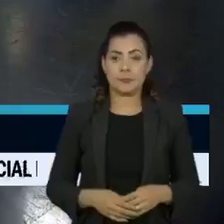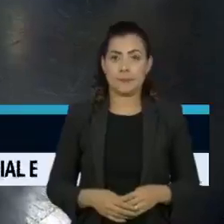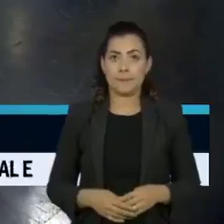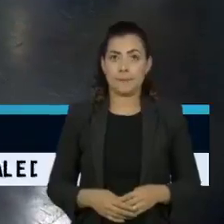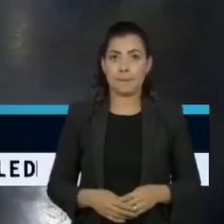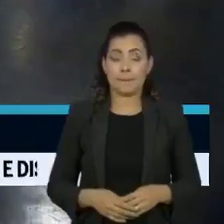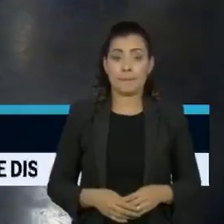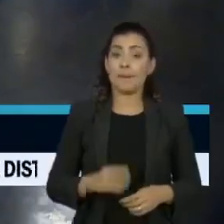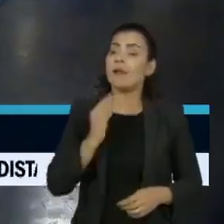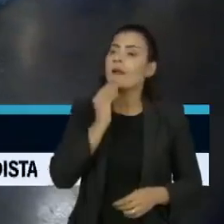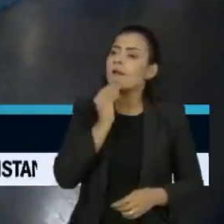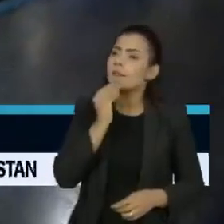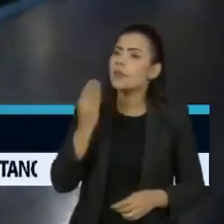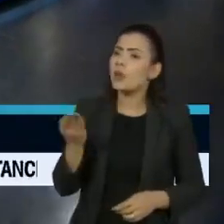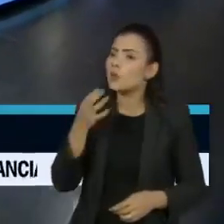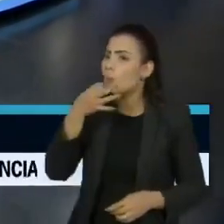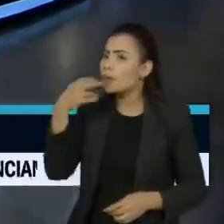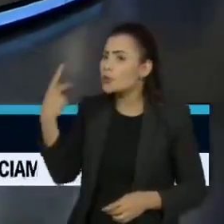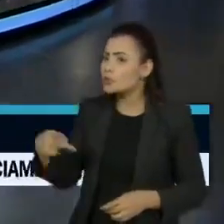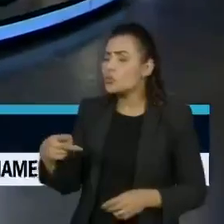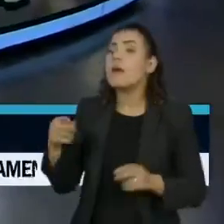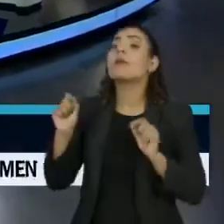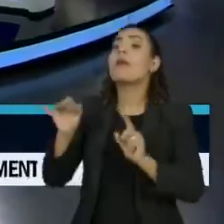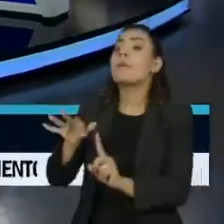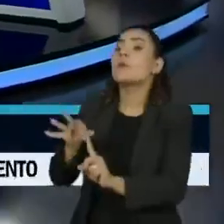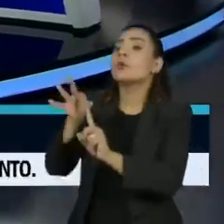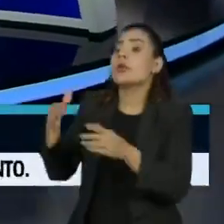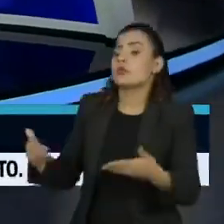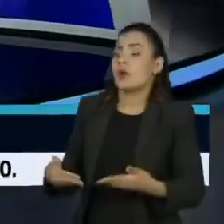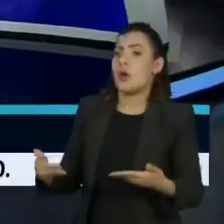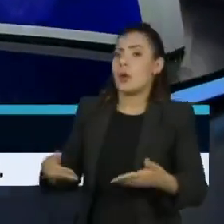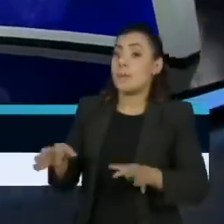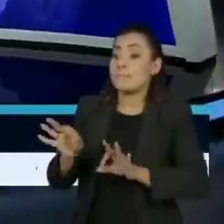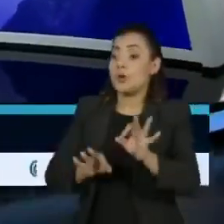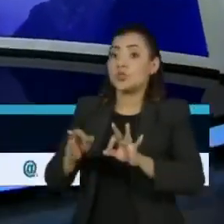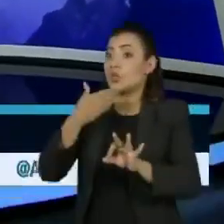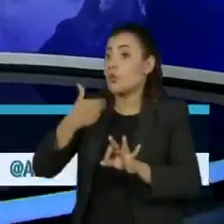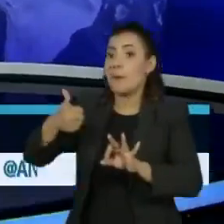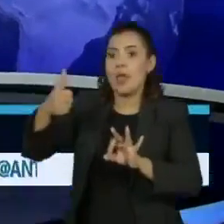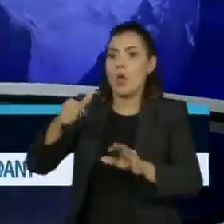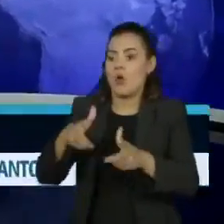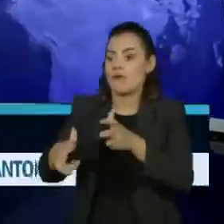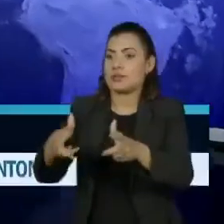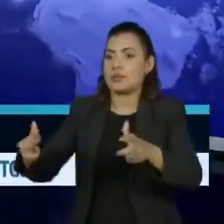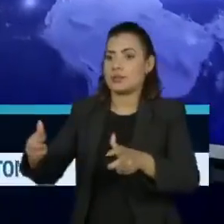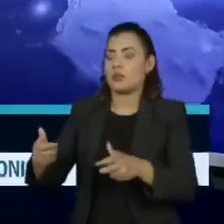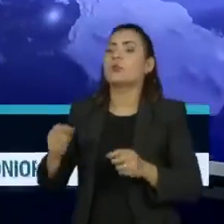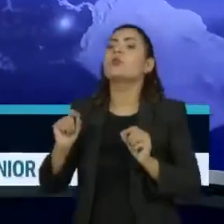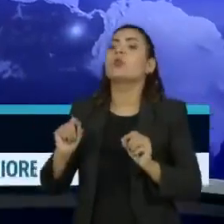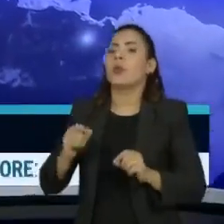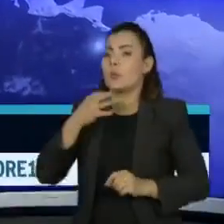Doutor Arnaldo, na sua opinião, quem deveria ser prioridade? Qual seria o plano de vacinação ideal?